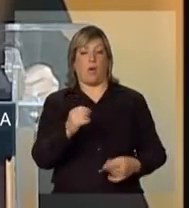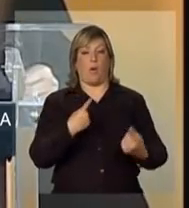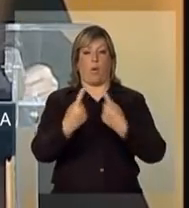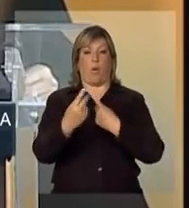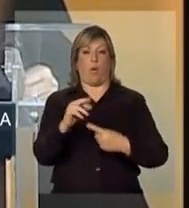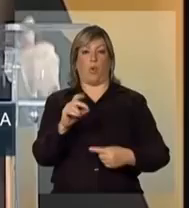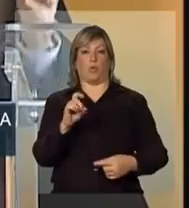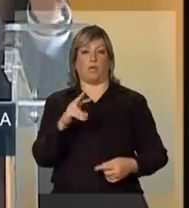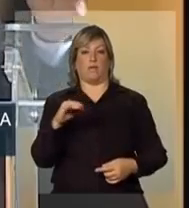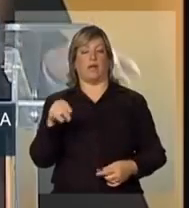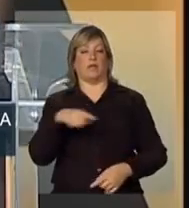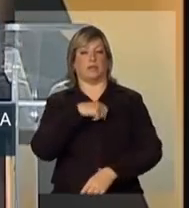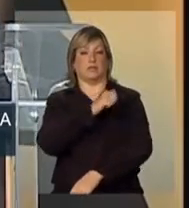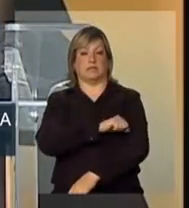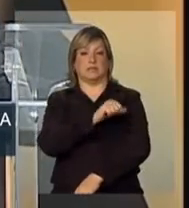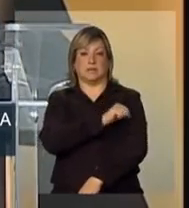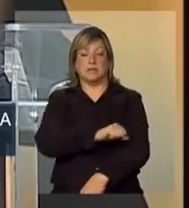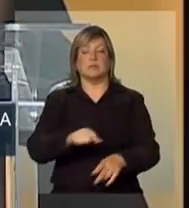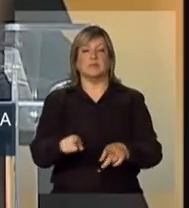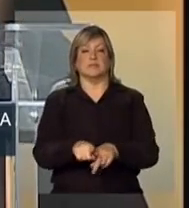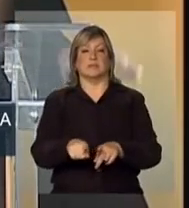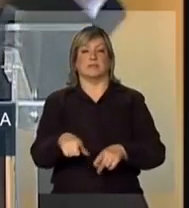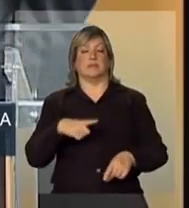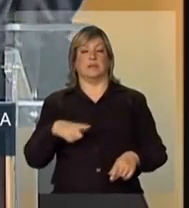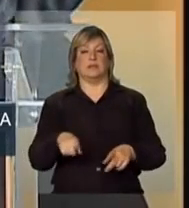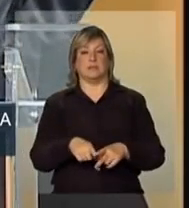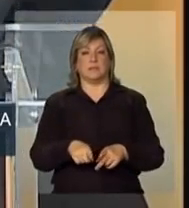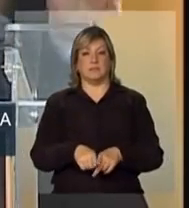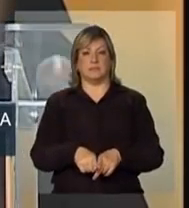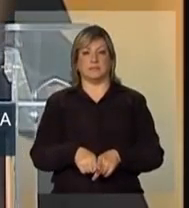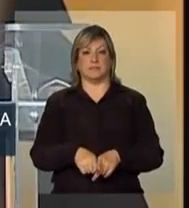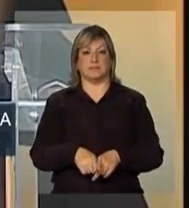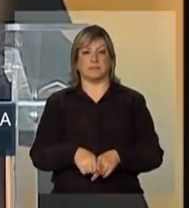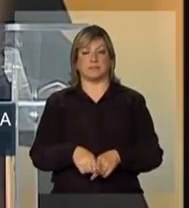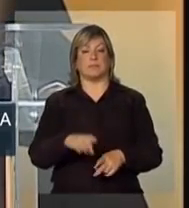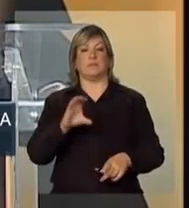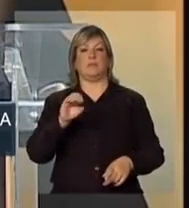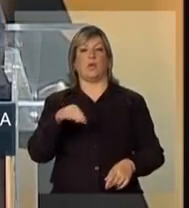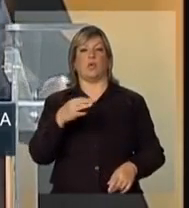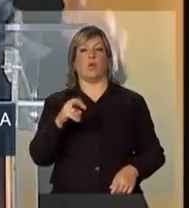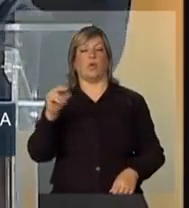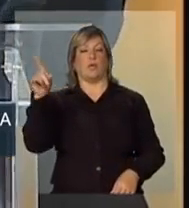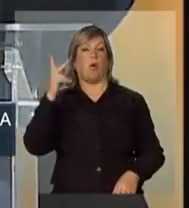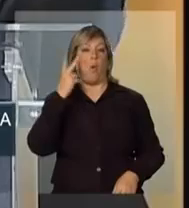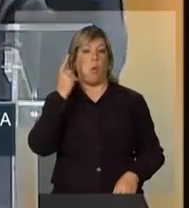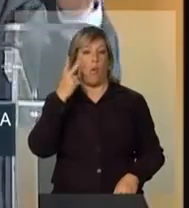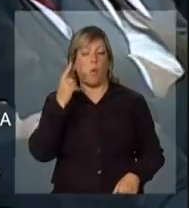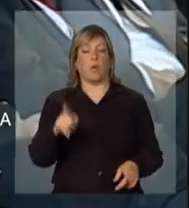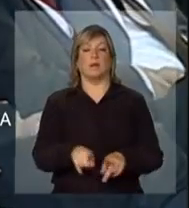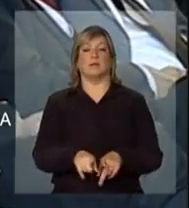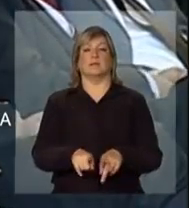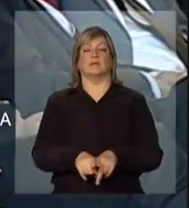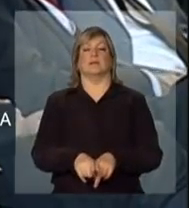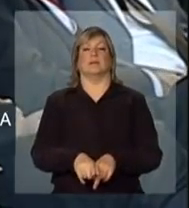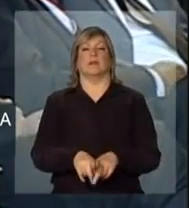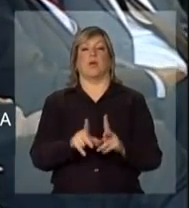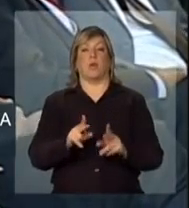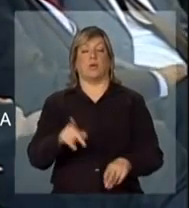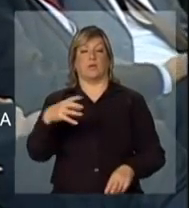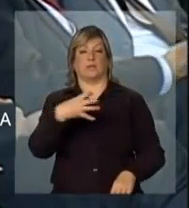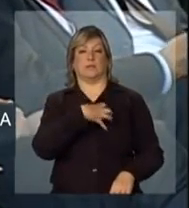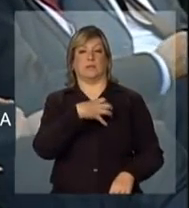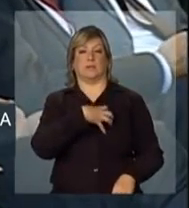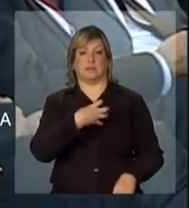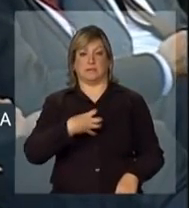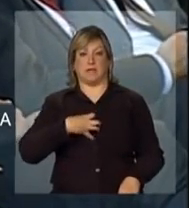do Rio de Janeiro, meu caro secretário Júlio, como o Contorno de Fortaleza, como a Via Expressa de Salvador,